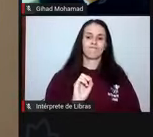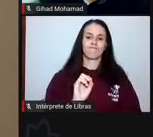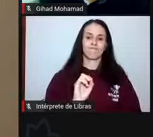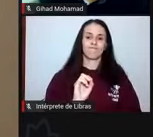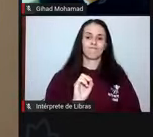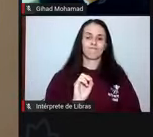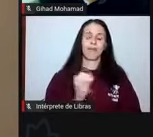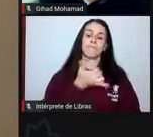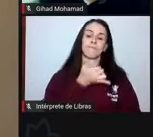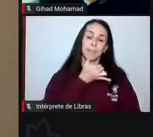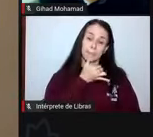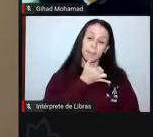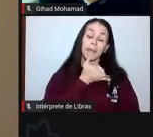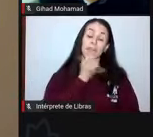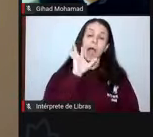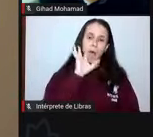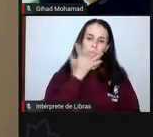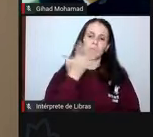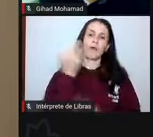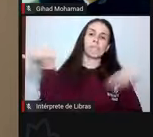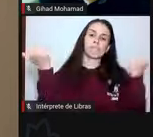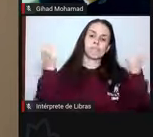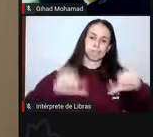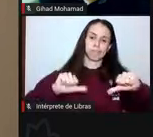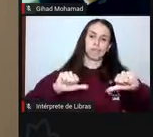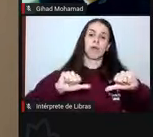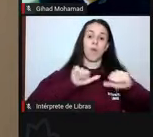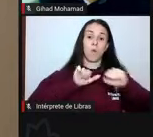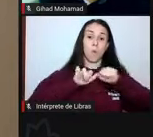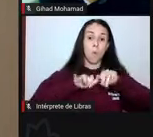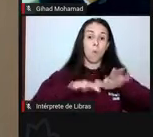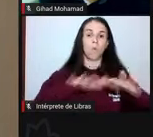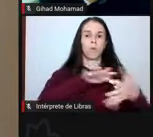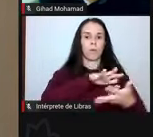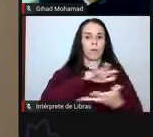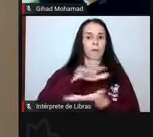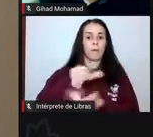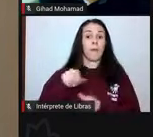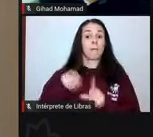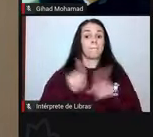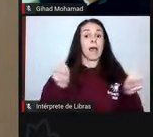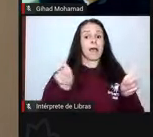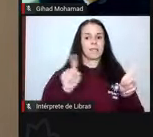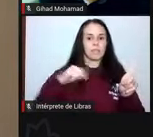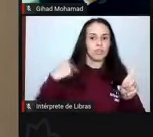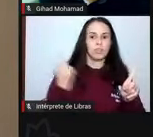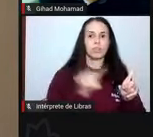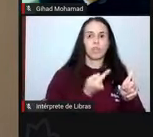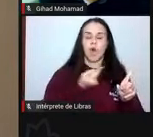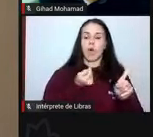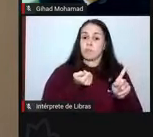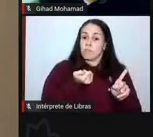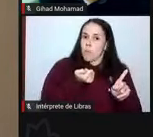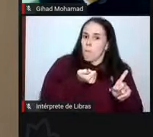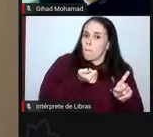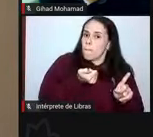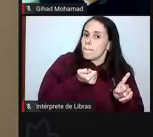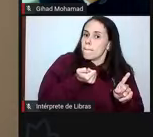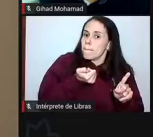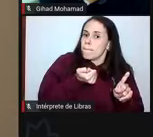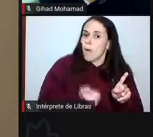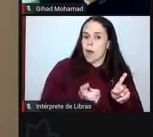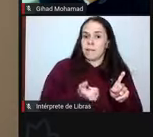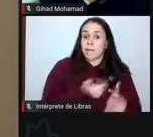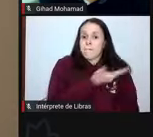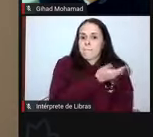se confirmaram e, de alguma forma, nós estávamos razoavelmente preparados e conseguimos, nesse